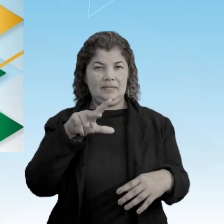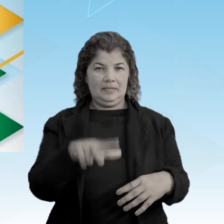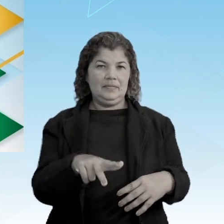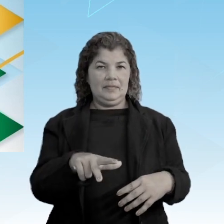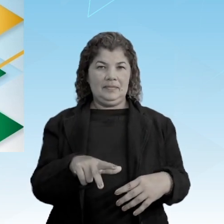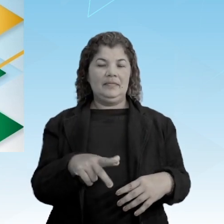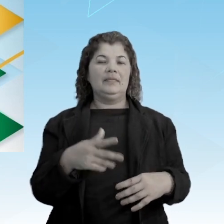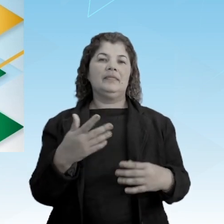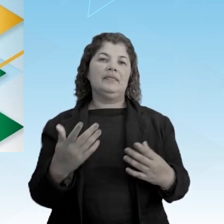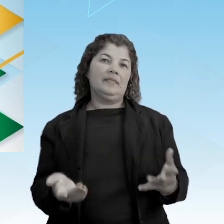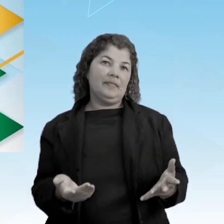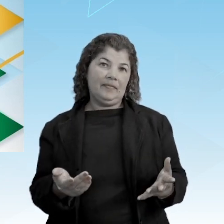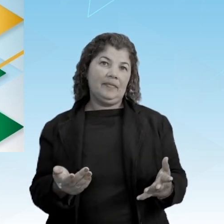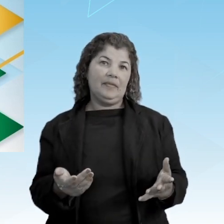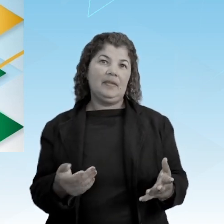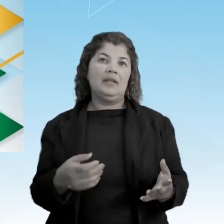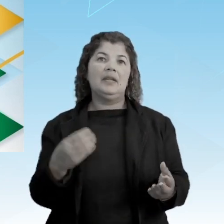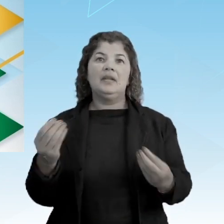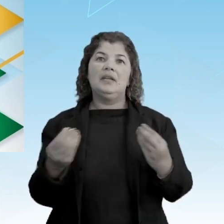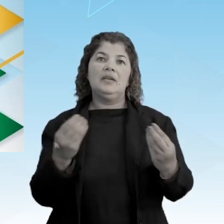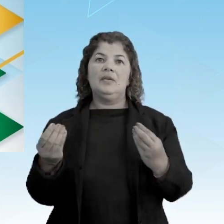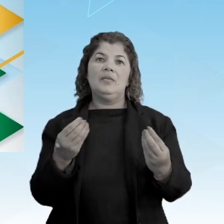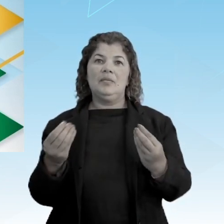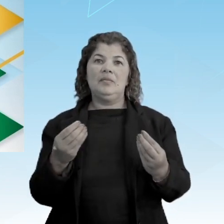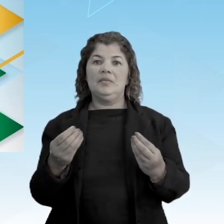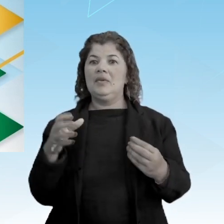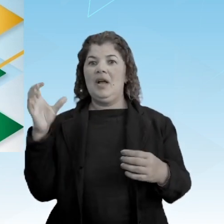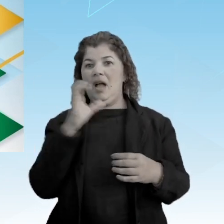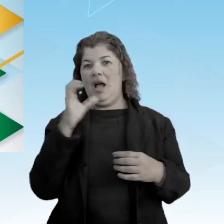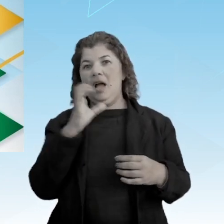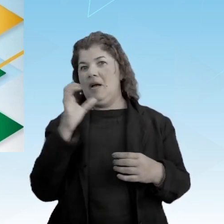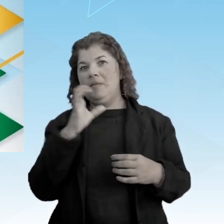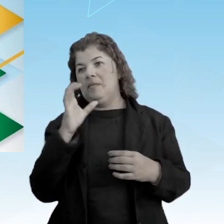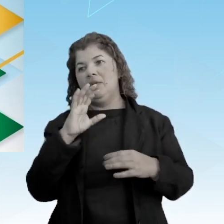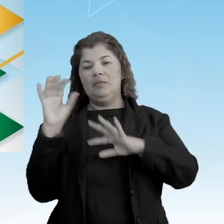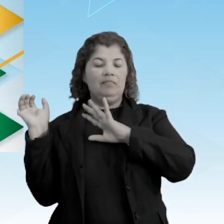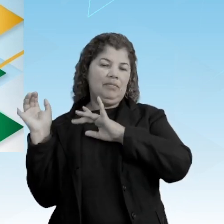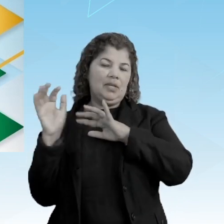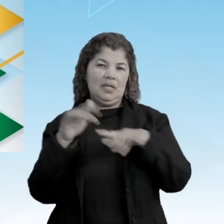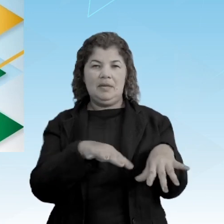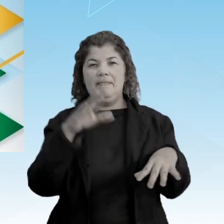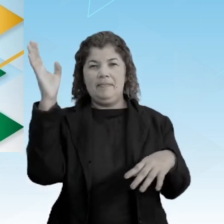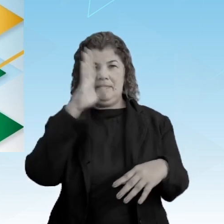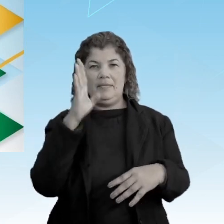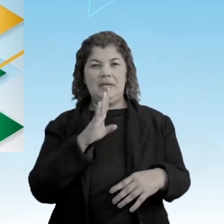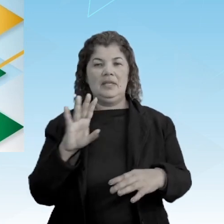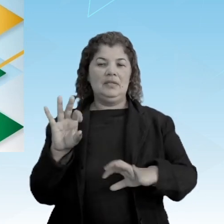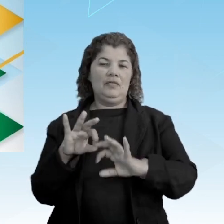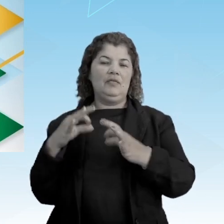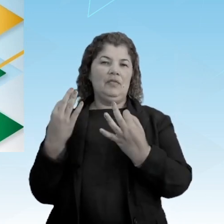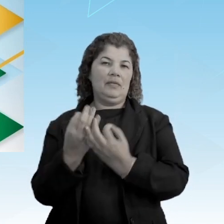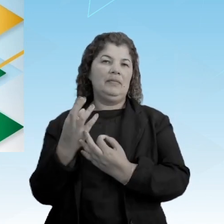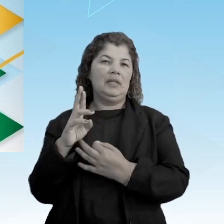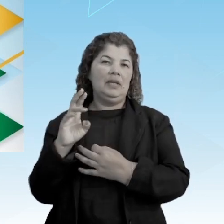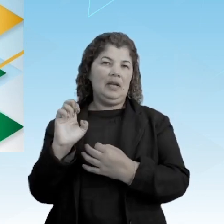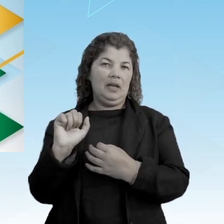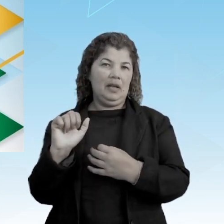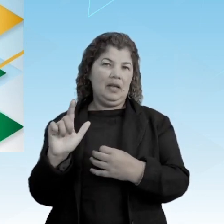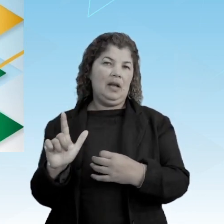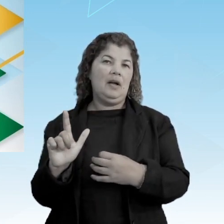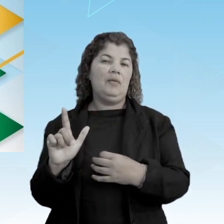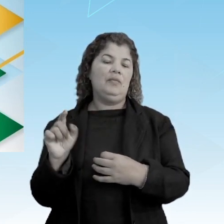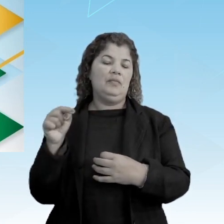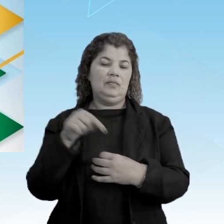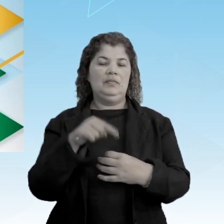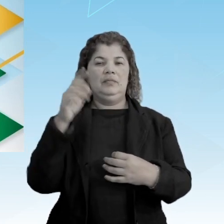Então precipitando a vinda da família real para o Brasil. Então a vinda da família real